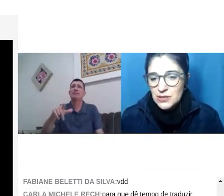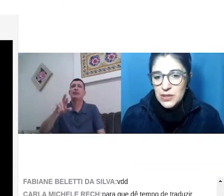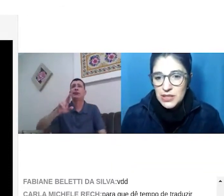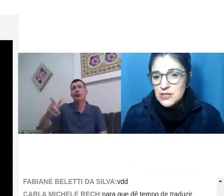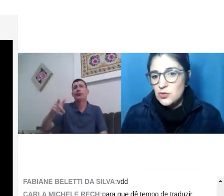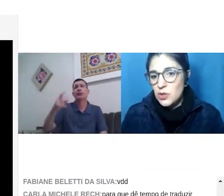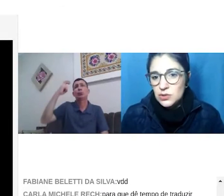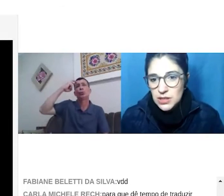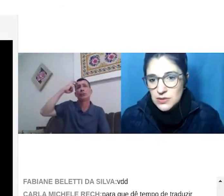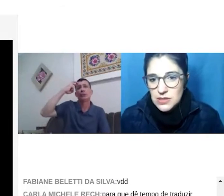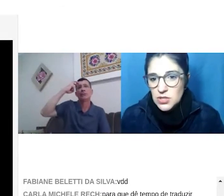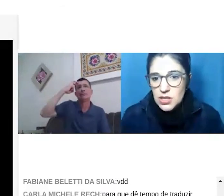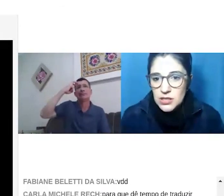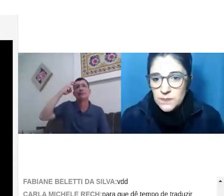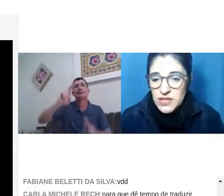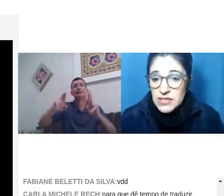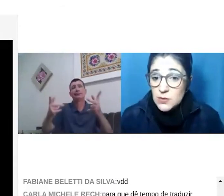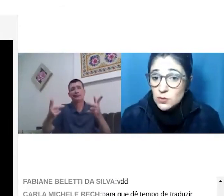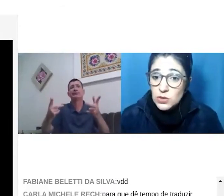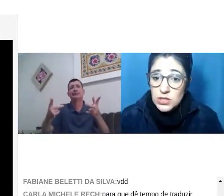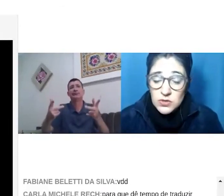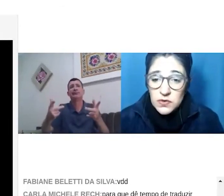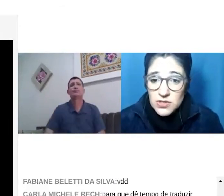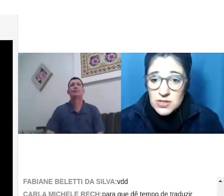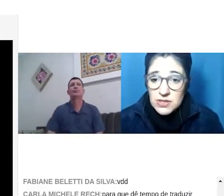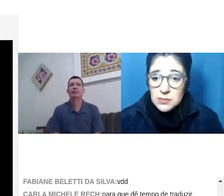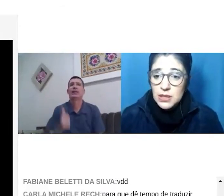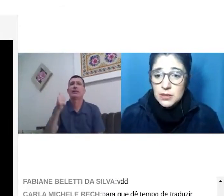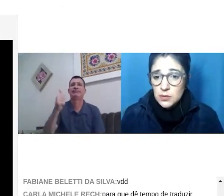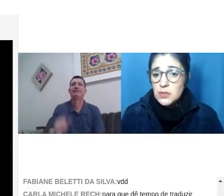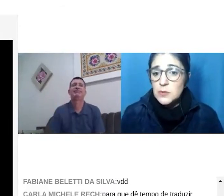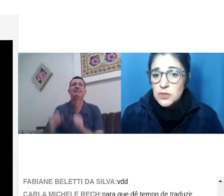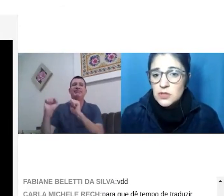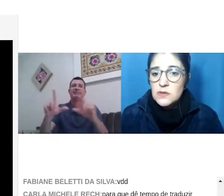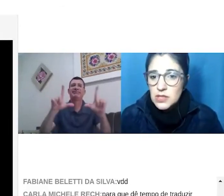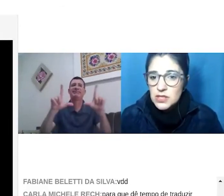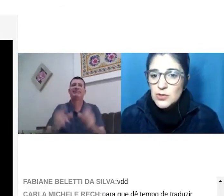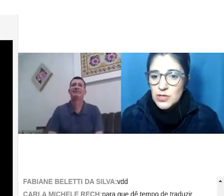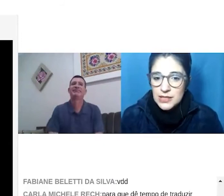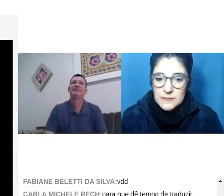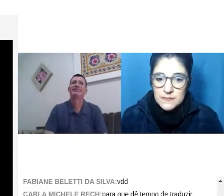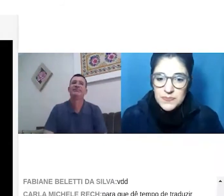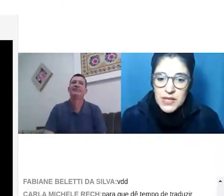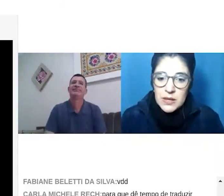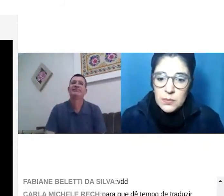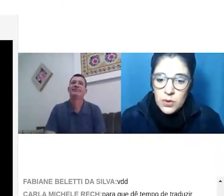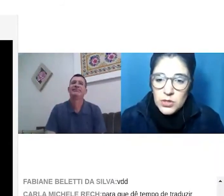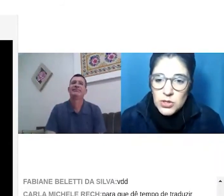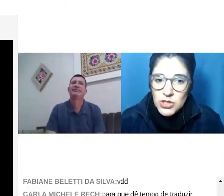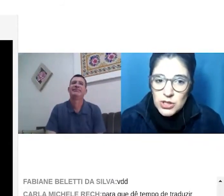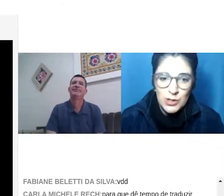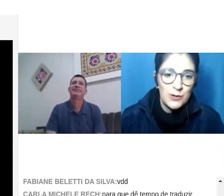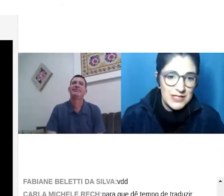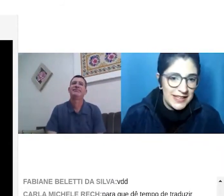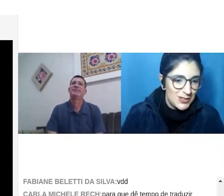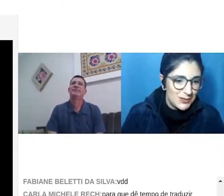mora aqui no país de uma outra língua estrangeira são culturas diferentes também então algumas expressões vão ser questionadas pode